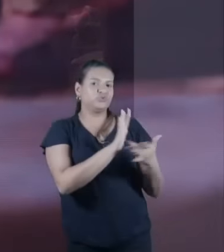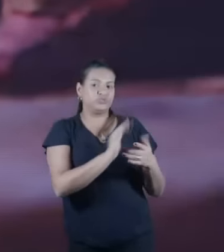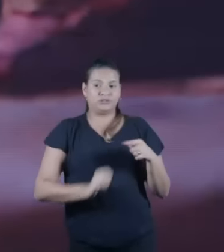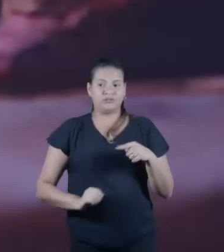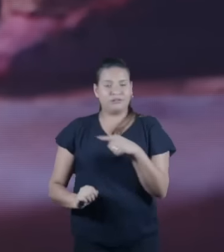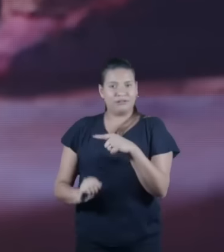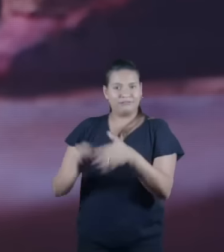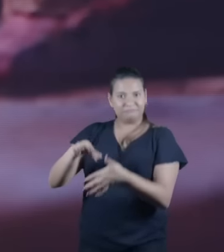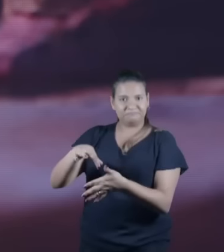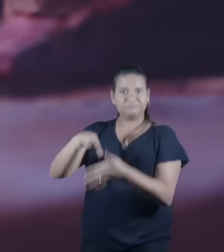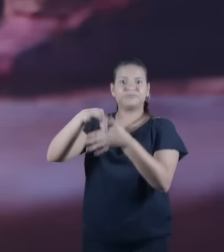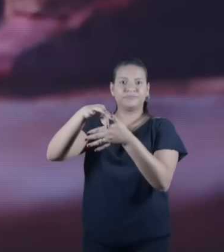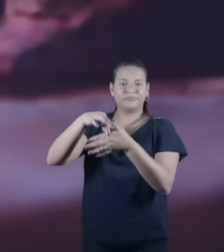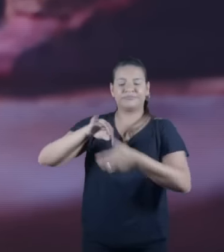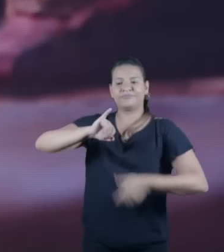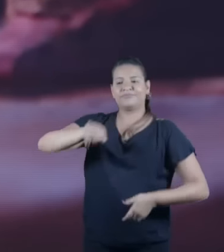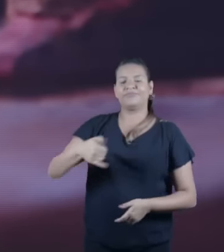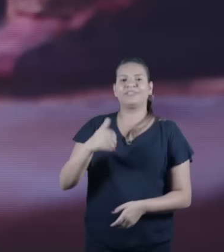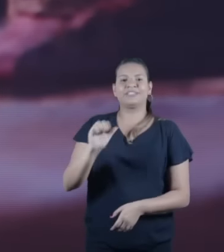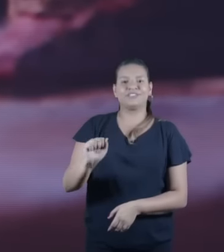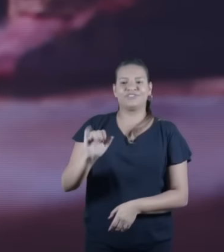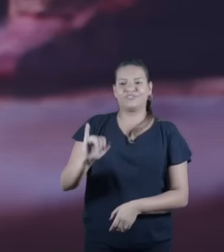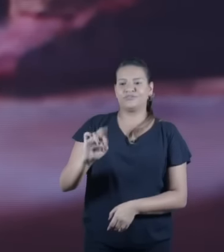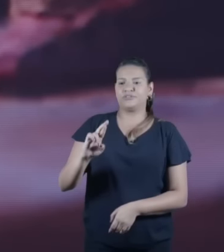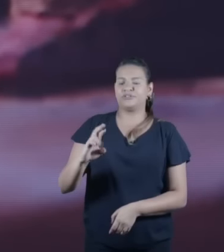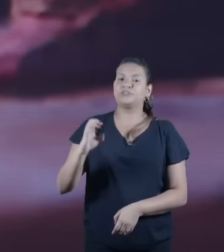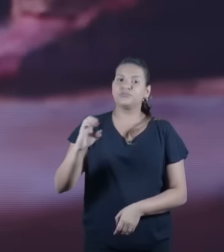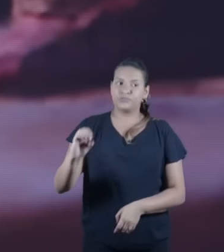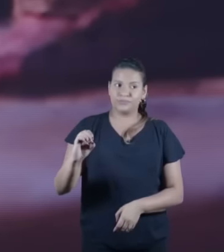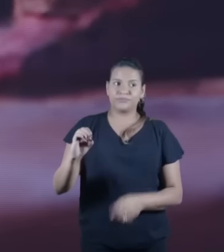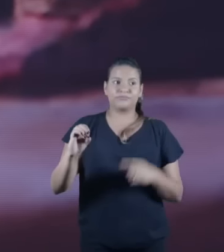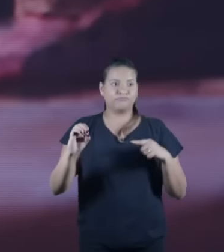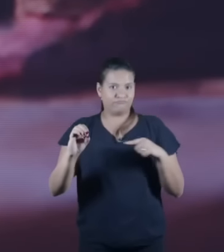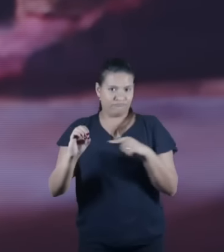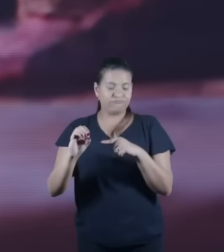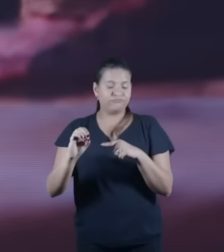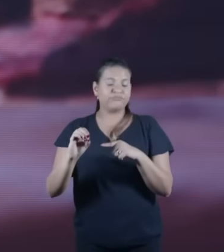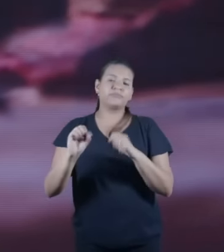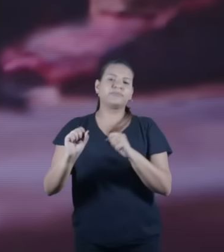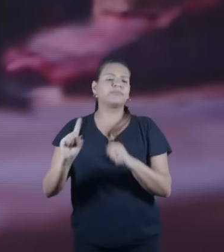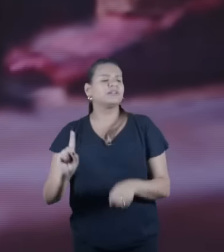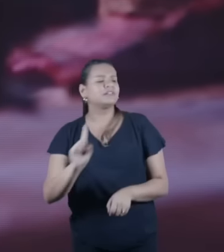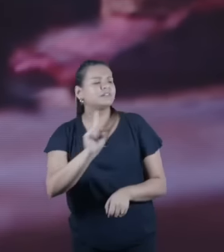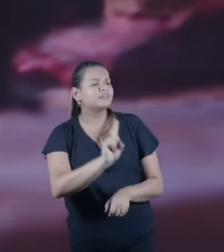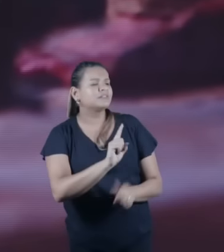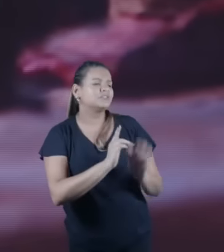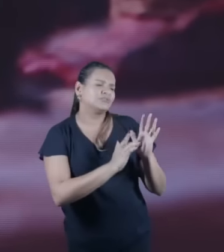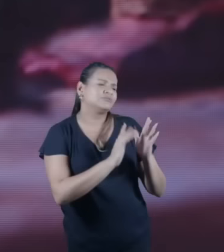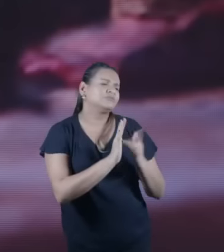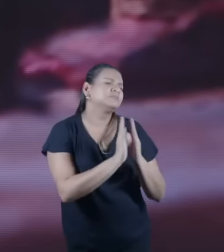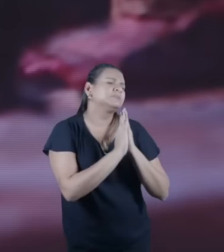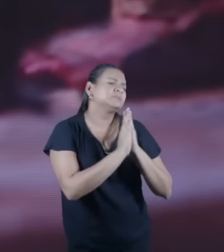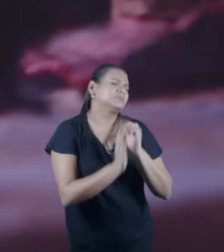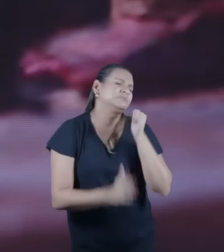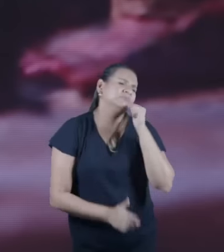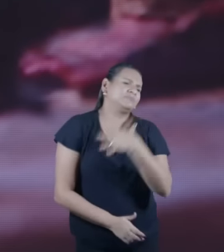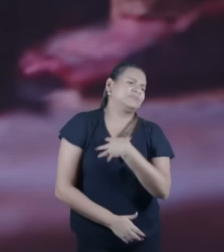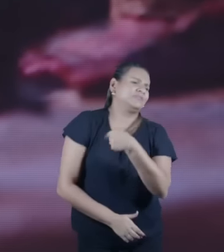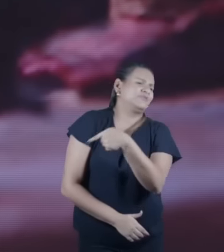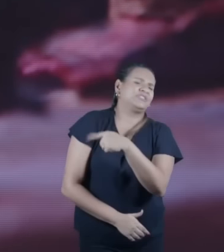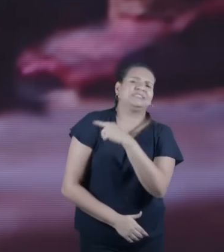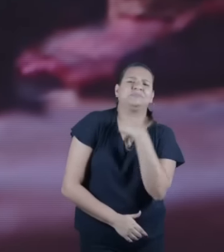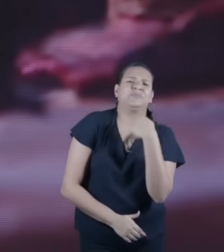Jair são o mesmo nome Jair ele vai a Jesus e ele pede para que Jesus cure a filha dele